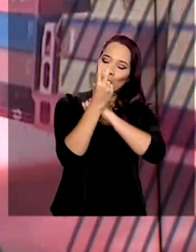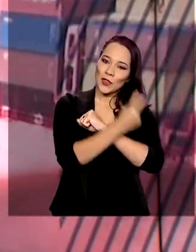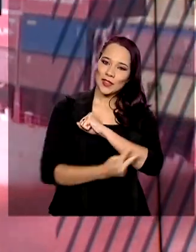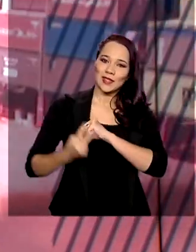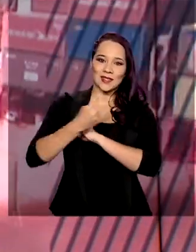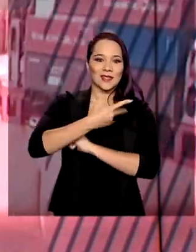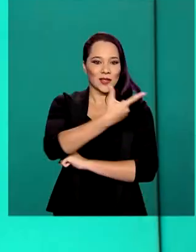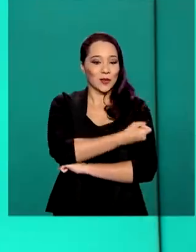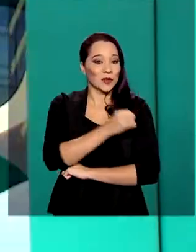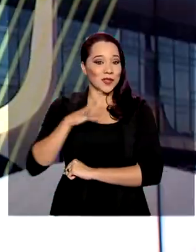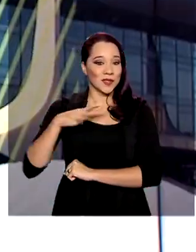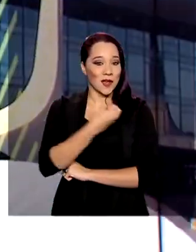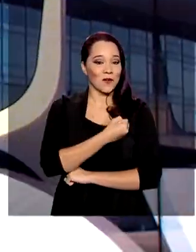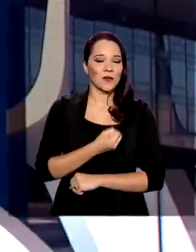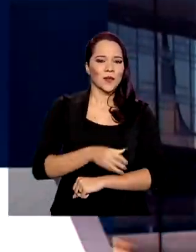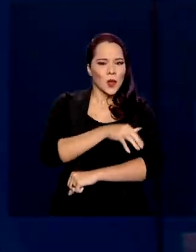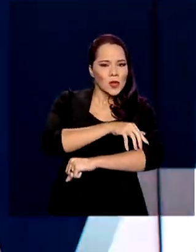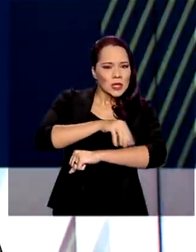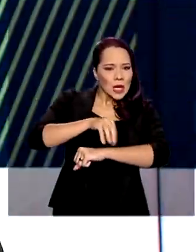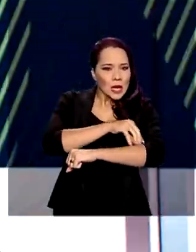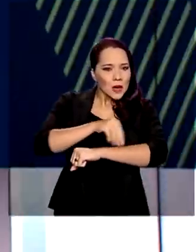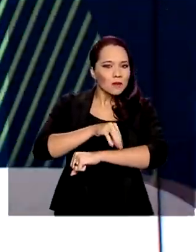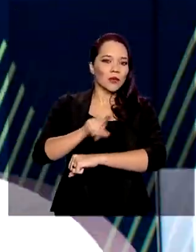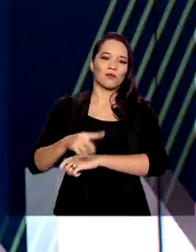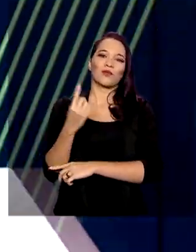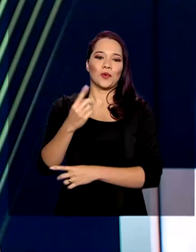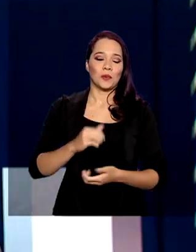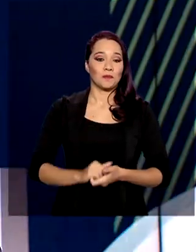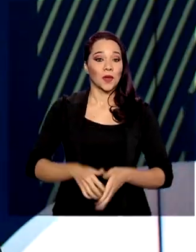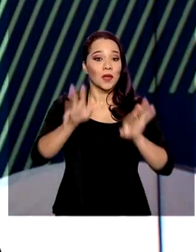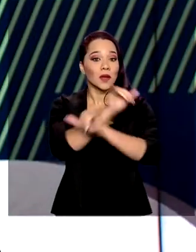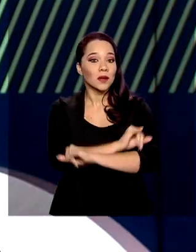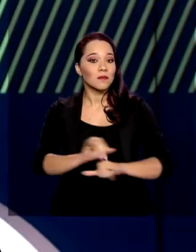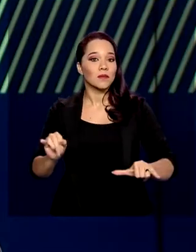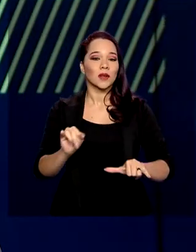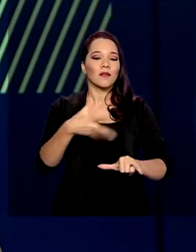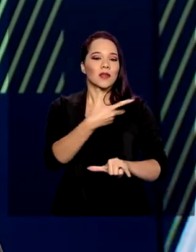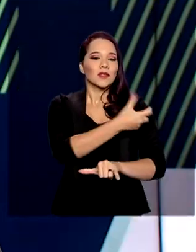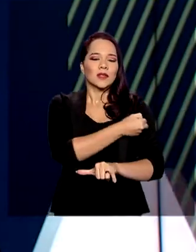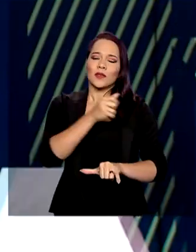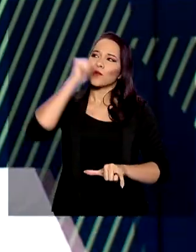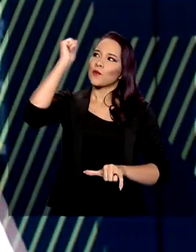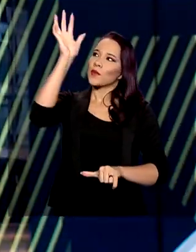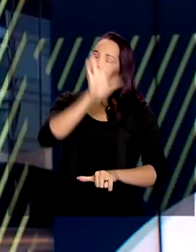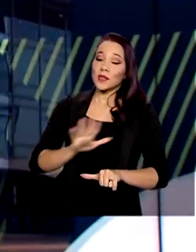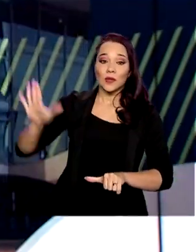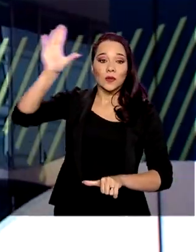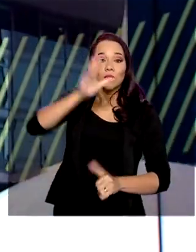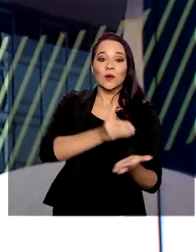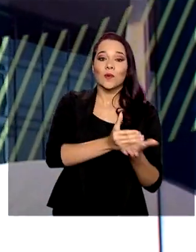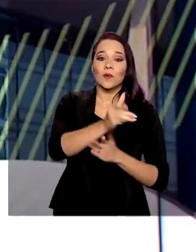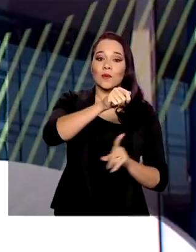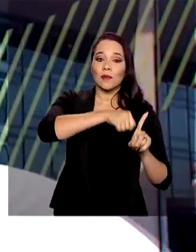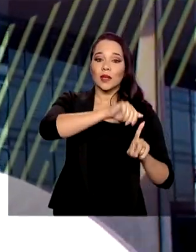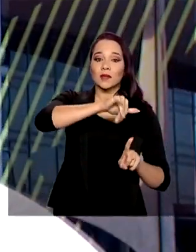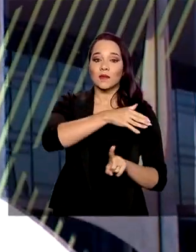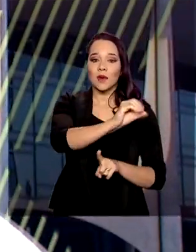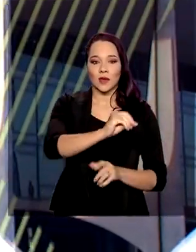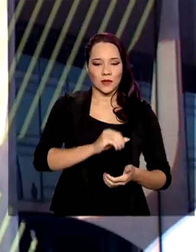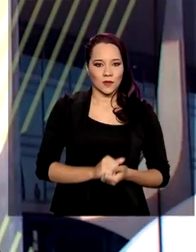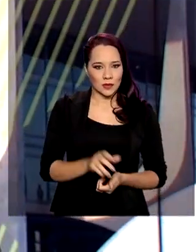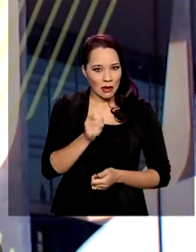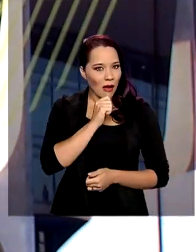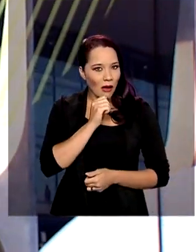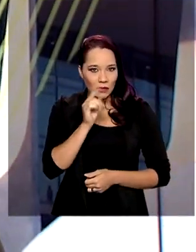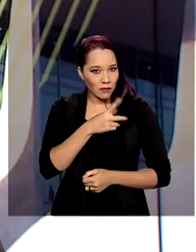salvam muitas vidas. O sarampo é uma delas. E a campanha de vacinação está ocorrendo em todo o país desde março. Quem ainda